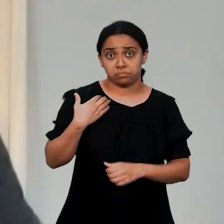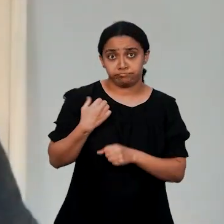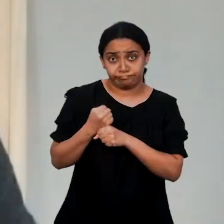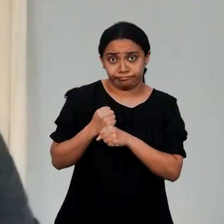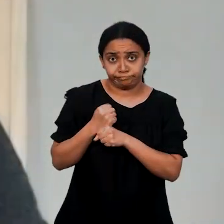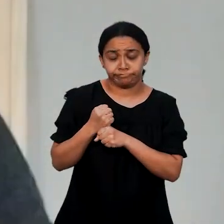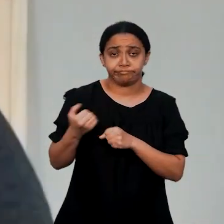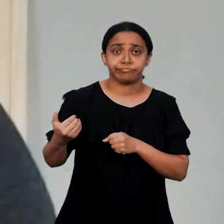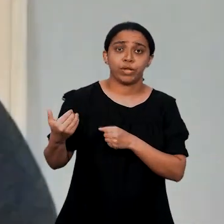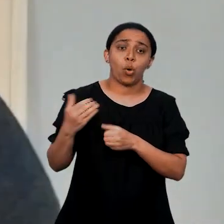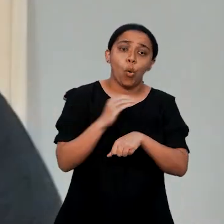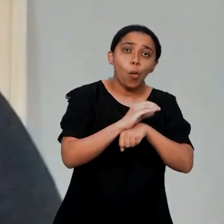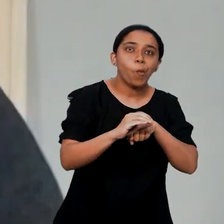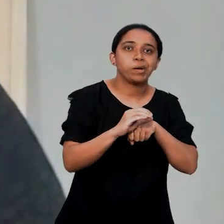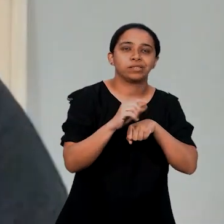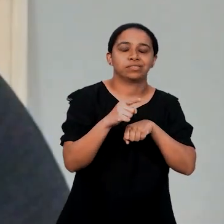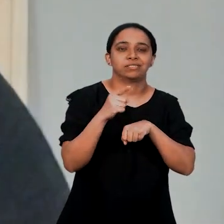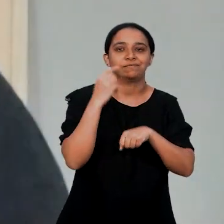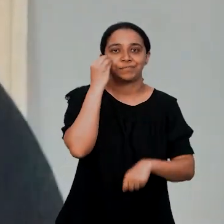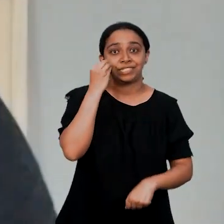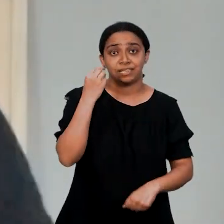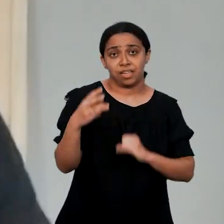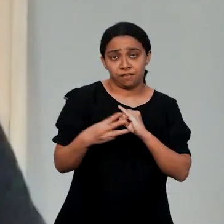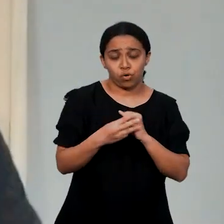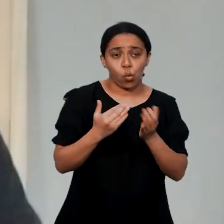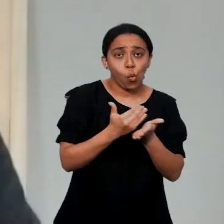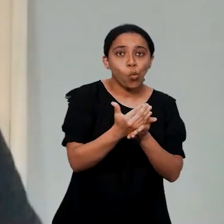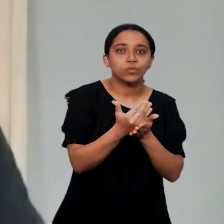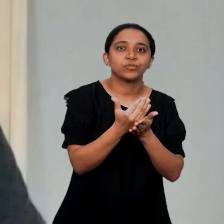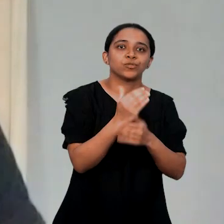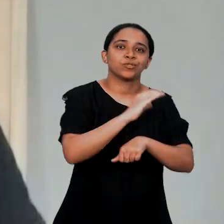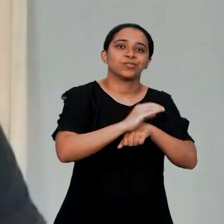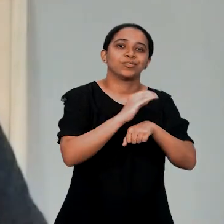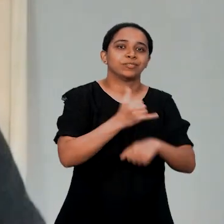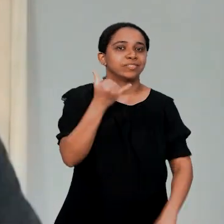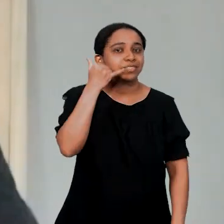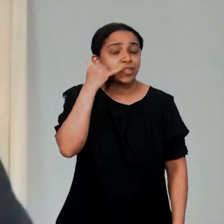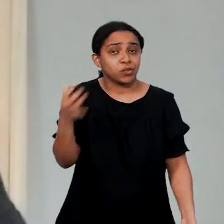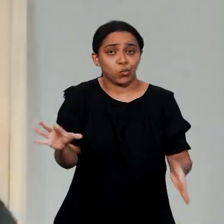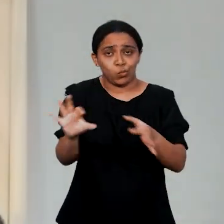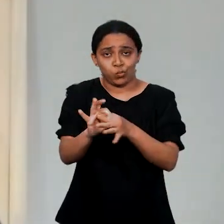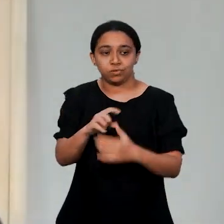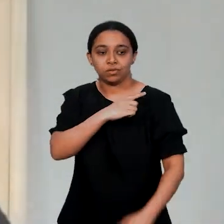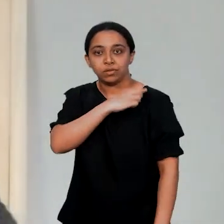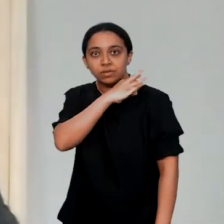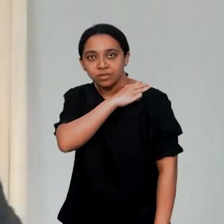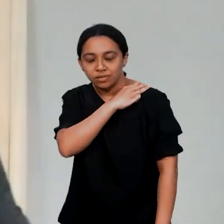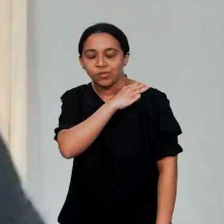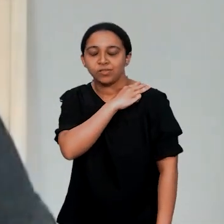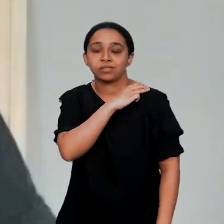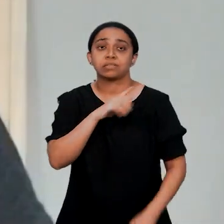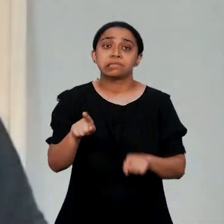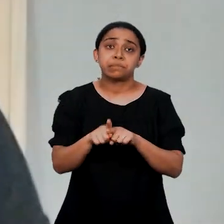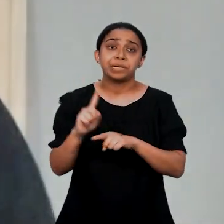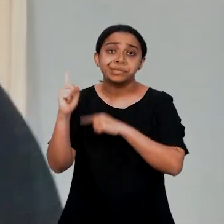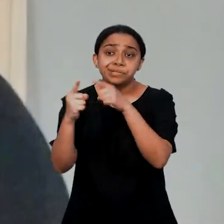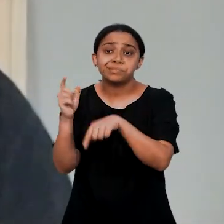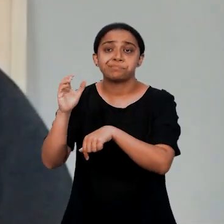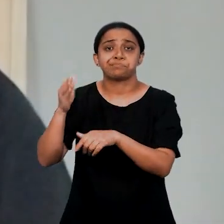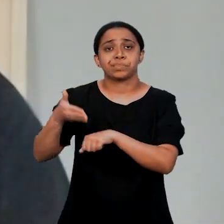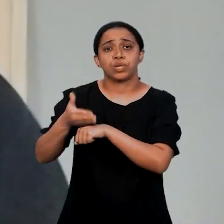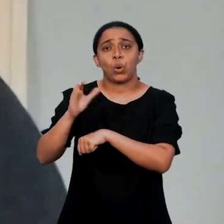trajetória no IFMA começa em 2012, quando eu ingressei no curso técnico de Telecomunicações, integrado ao ensino médio.